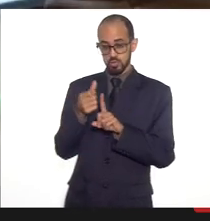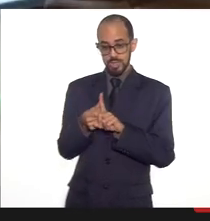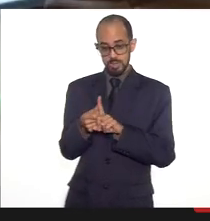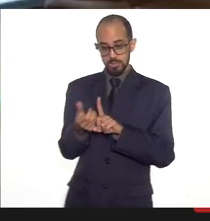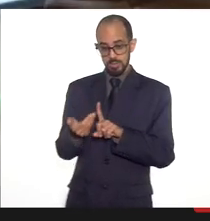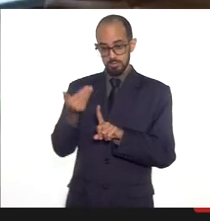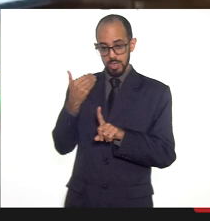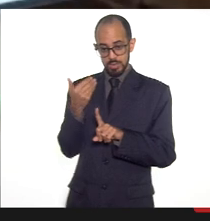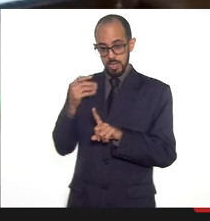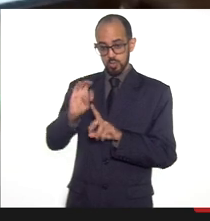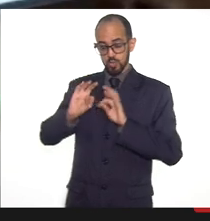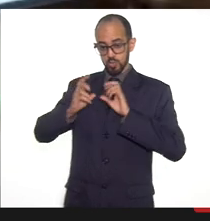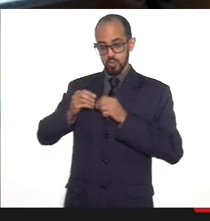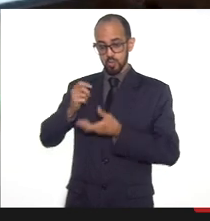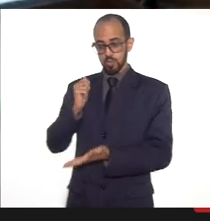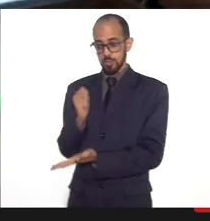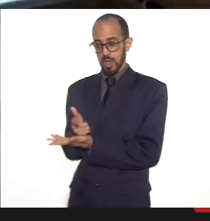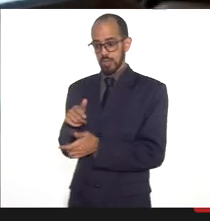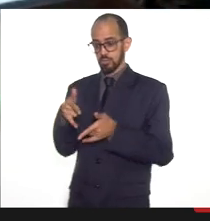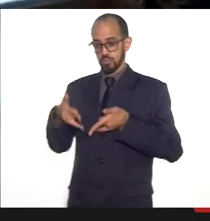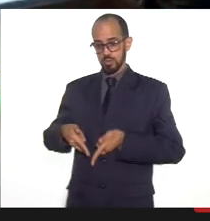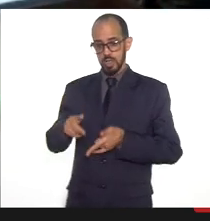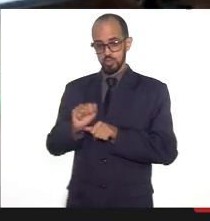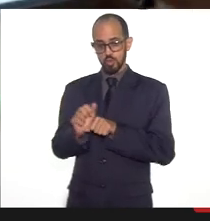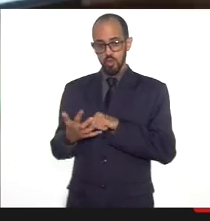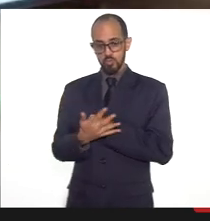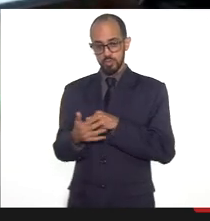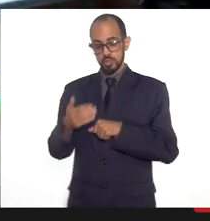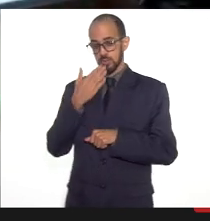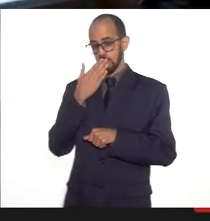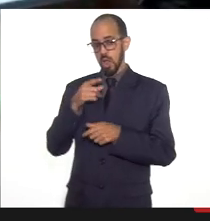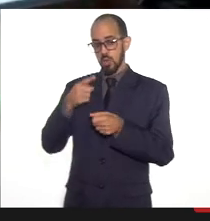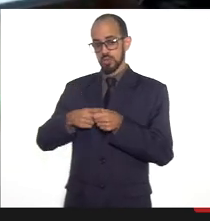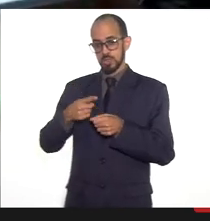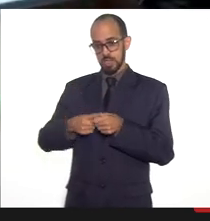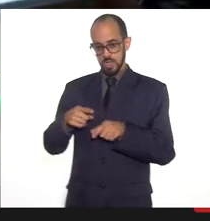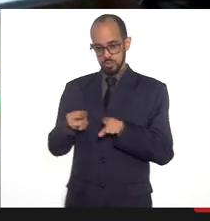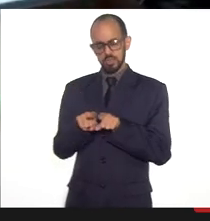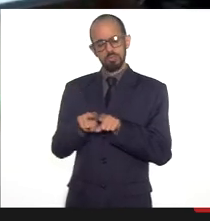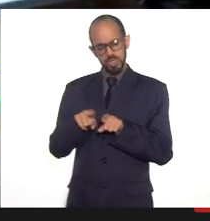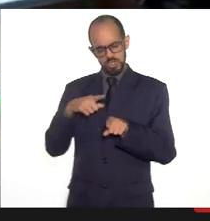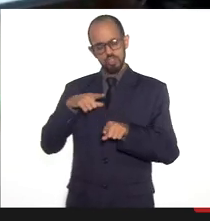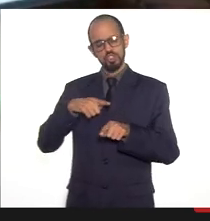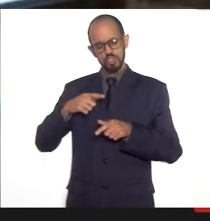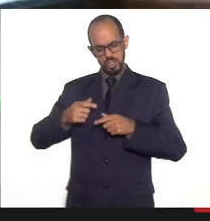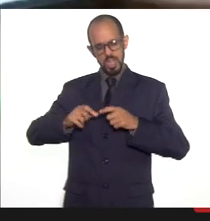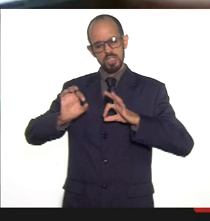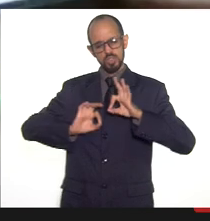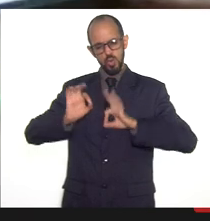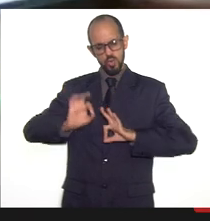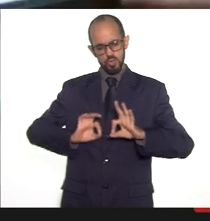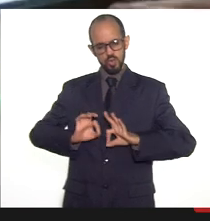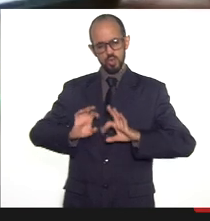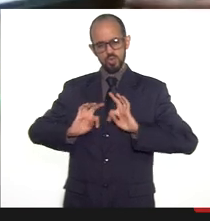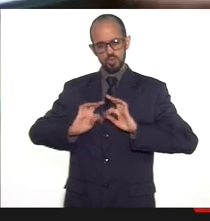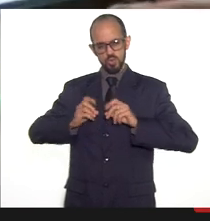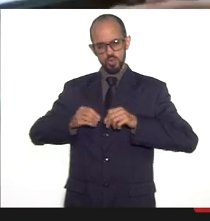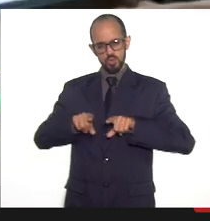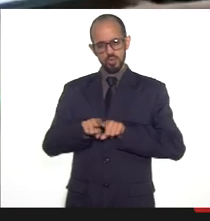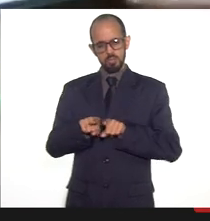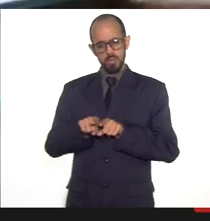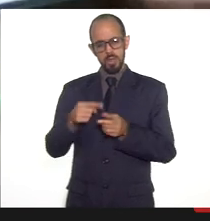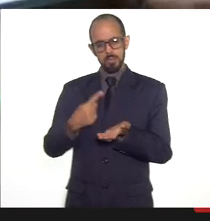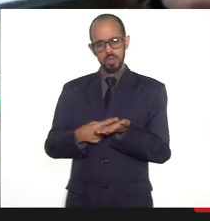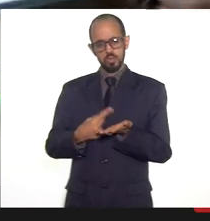que foi pago de leito covid para qual município foi enfim a gente tem todo esse controle aqui e todas as pactuações CIB com